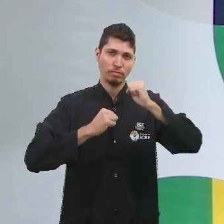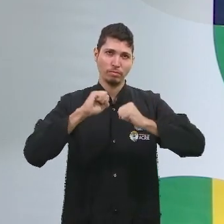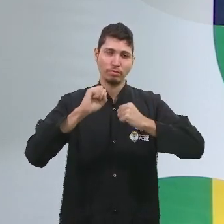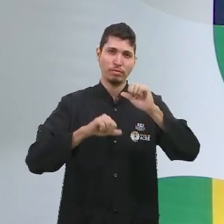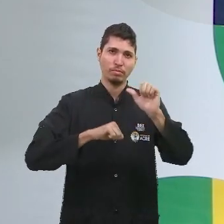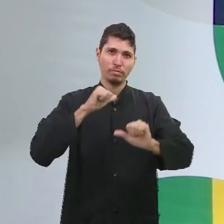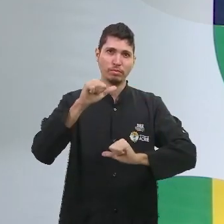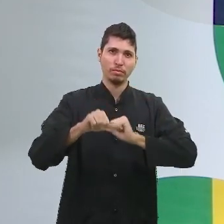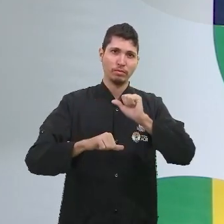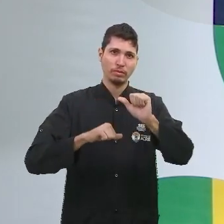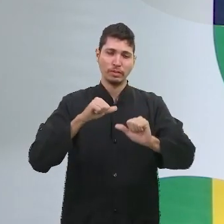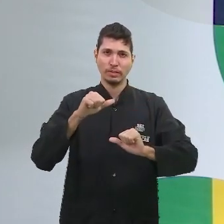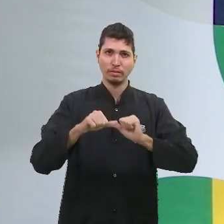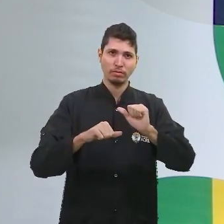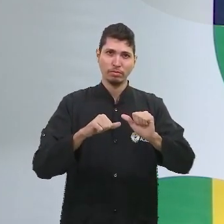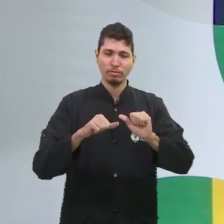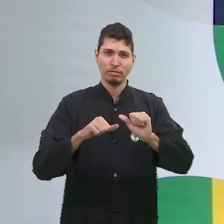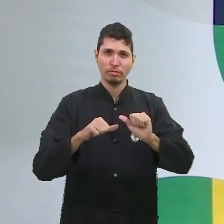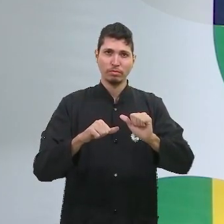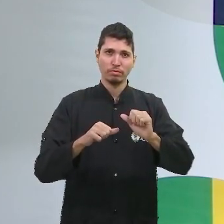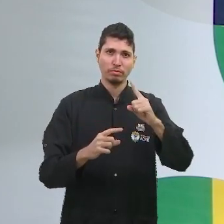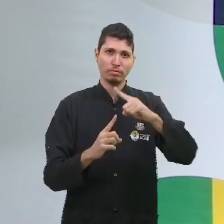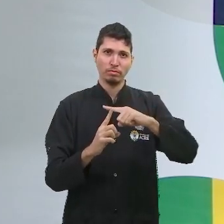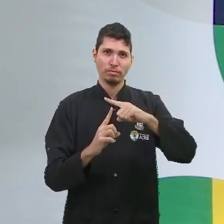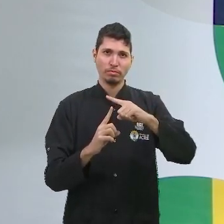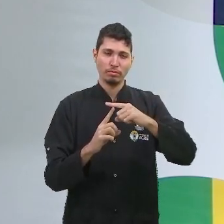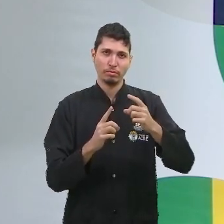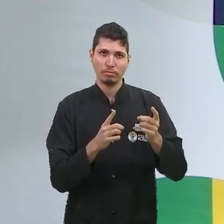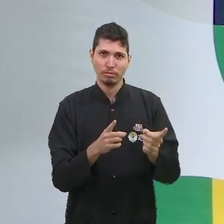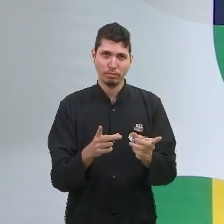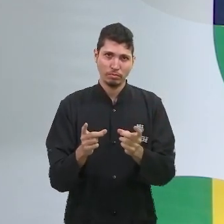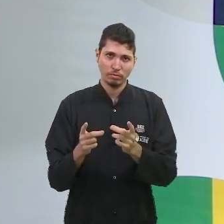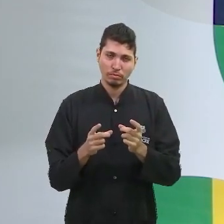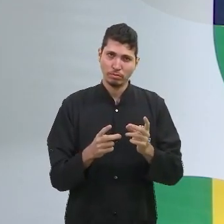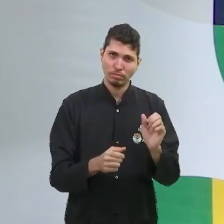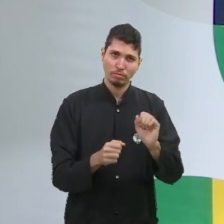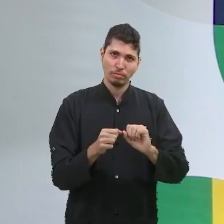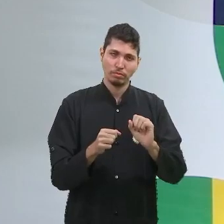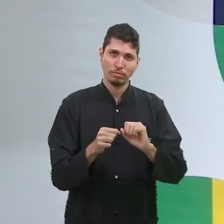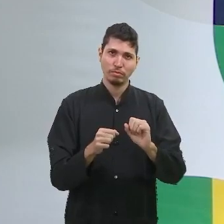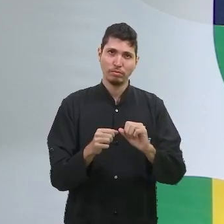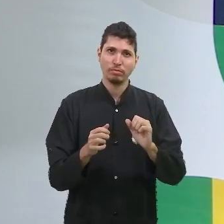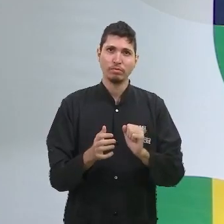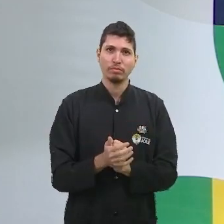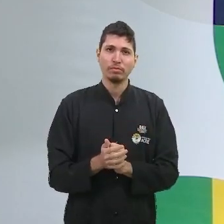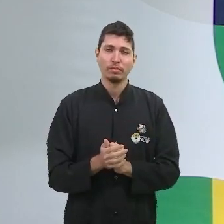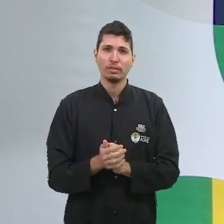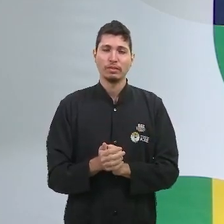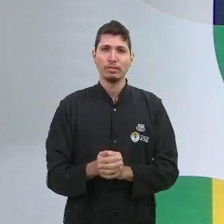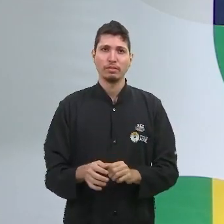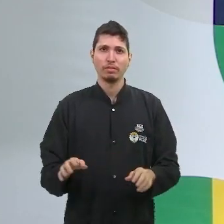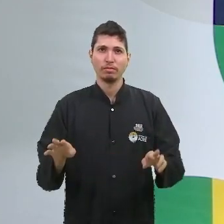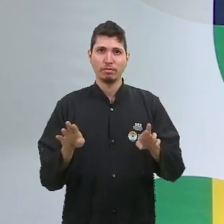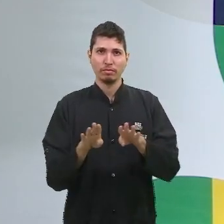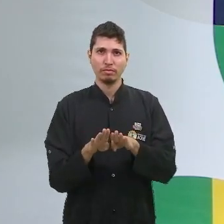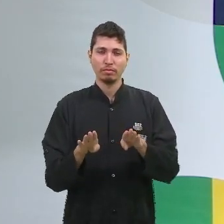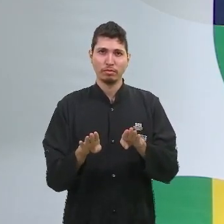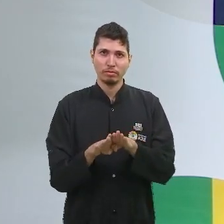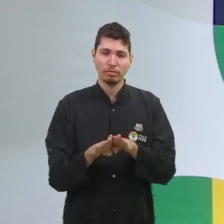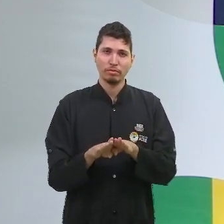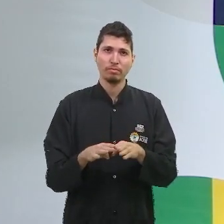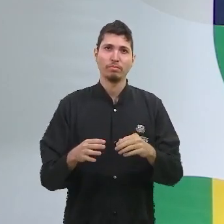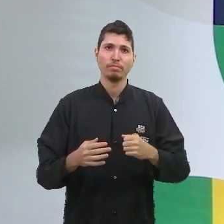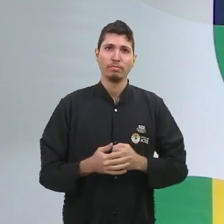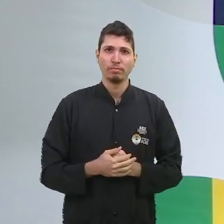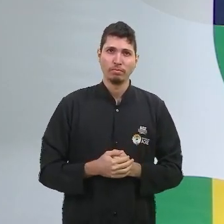Certamente você já possui conhecimentos prévios a respeito da revolução industrial e também a respeito do que vem